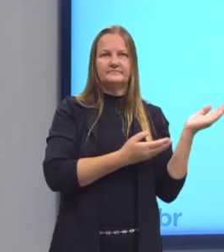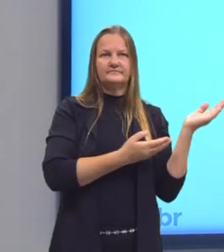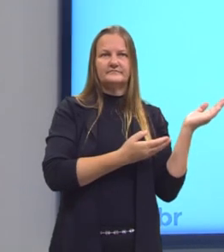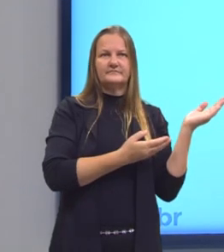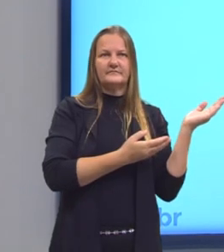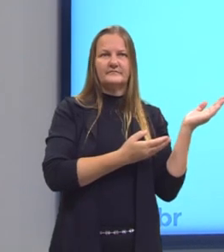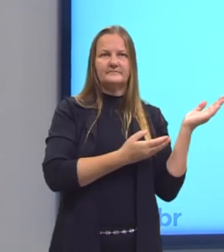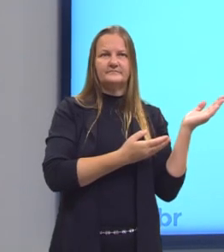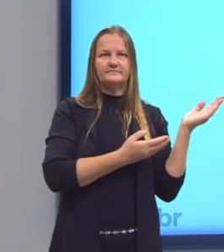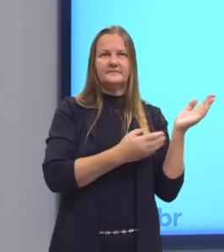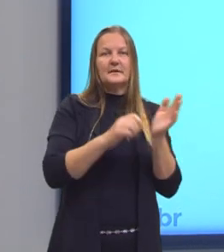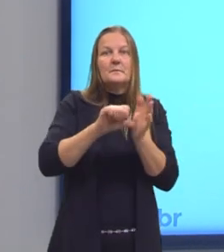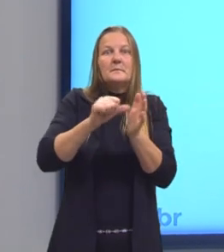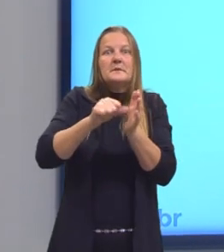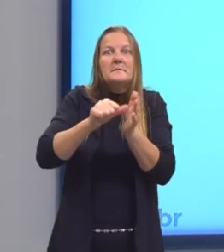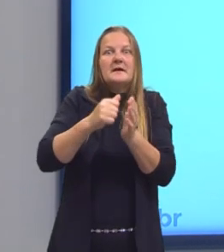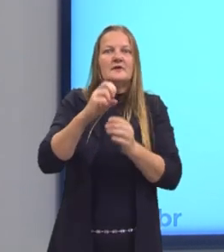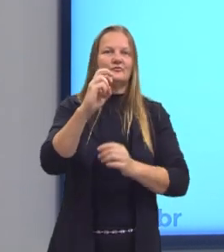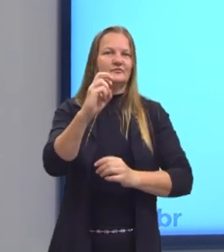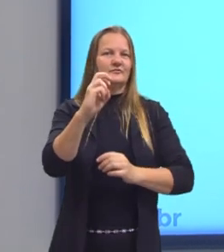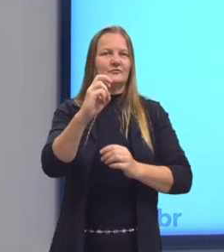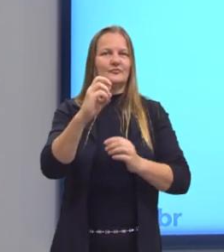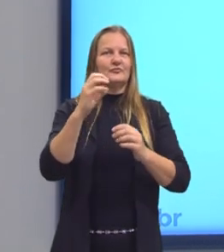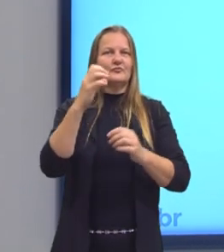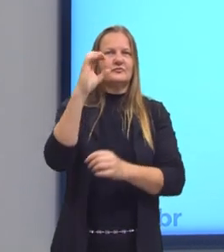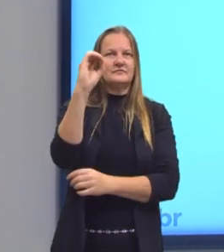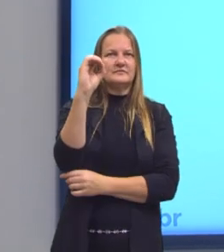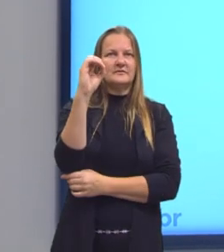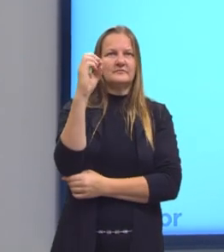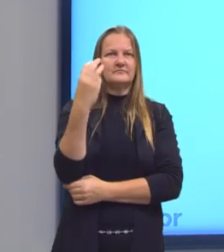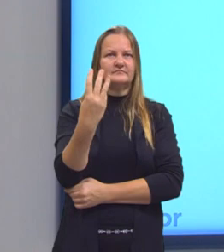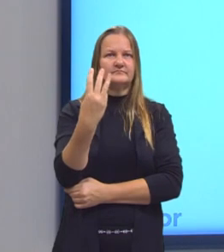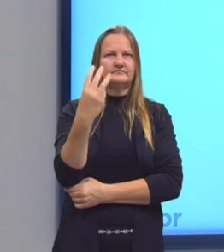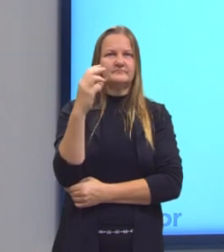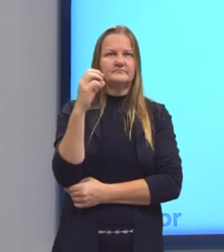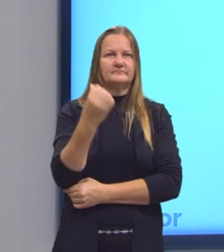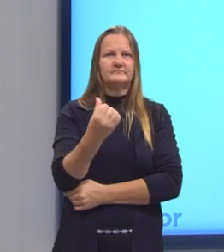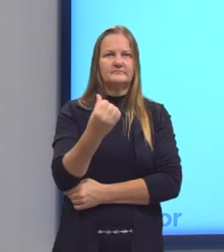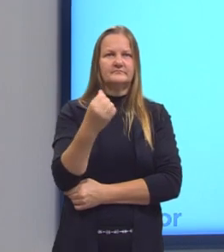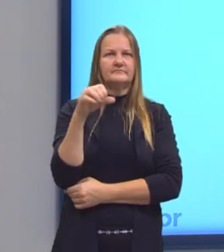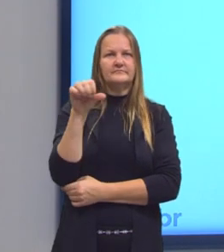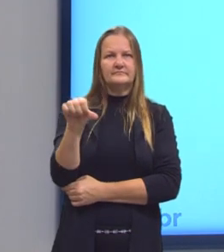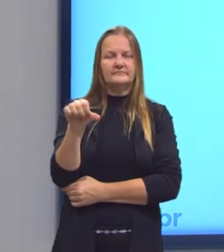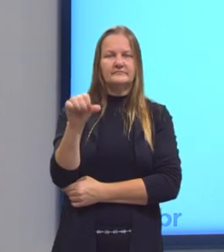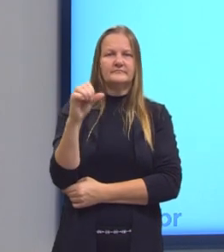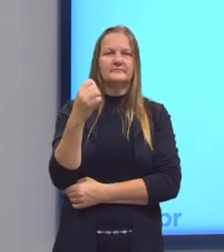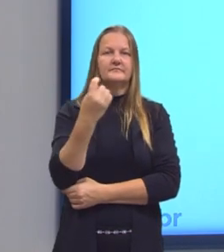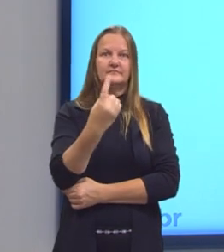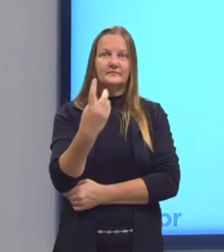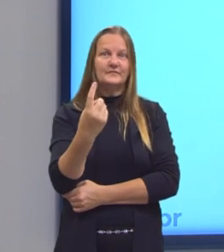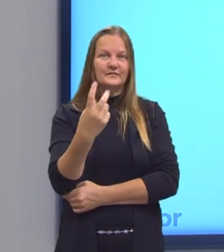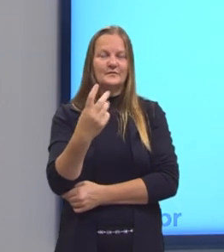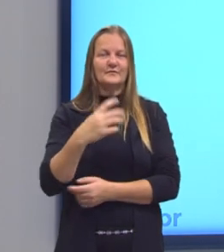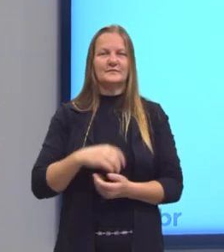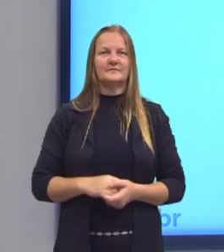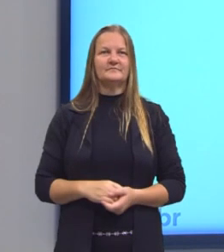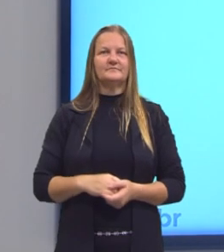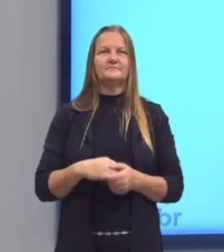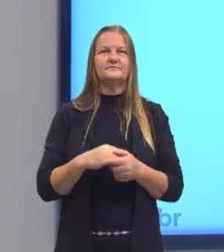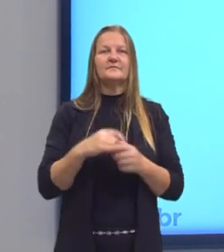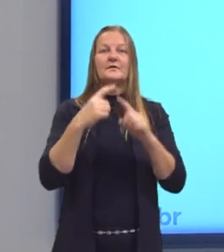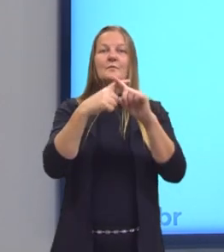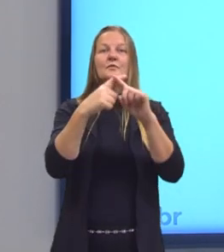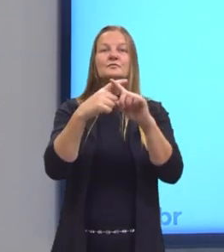temos que os primeiros cinco múltiplos de três é o zero, três, seis, nove e doze. Os